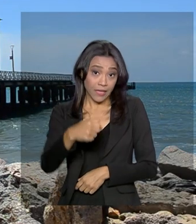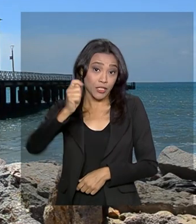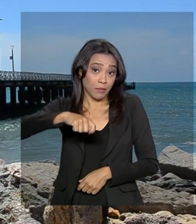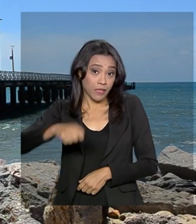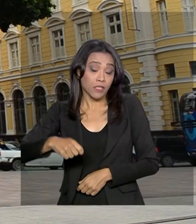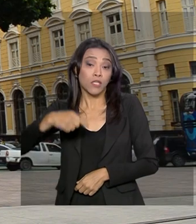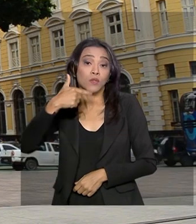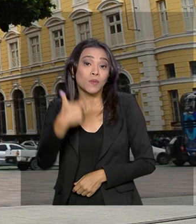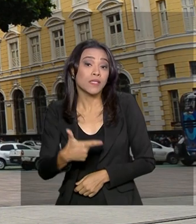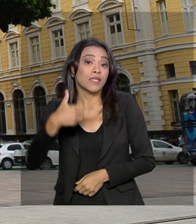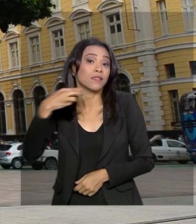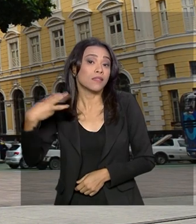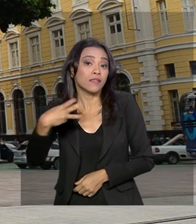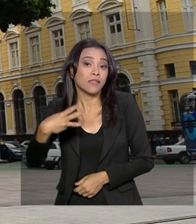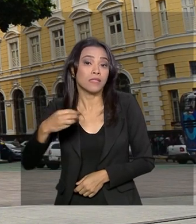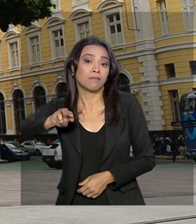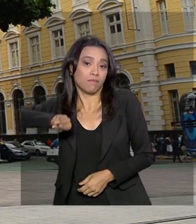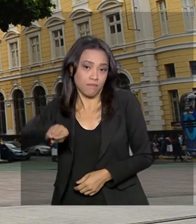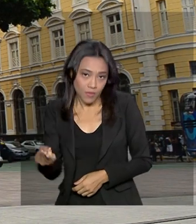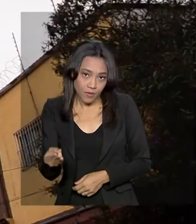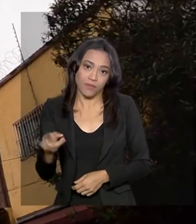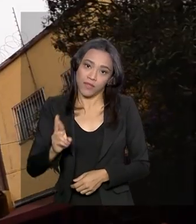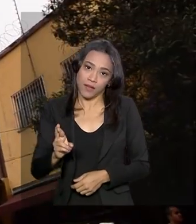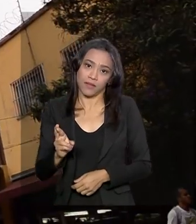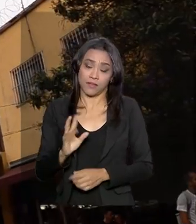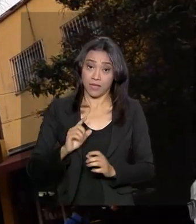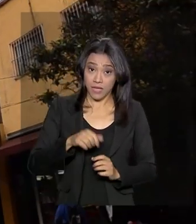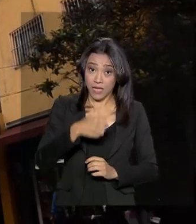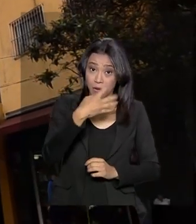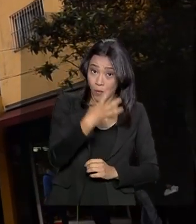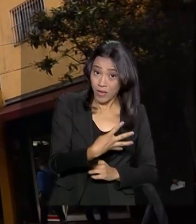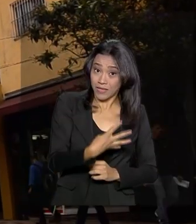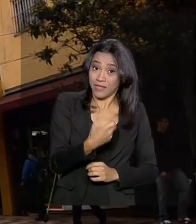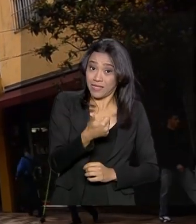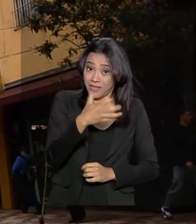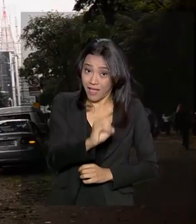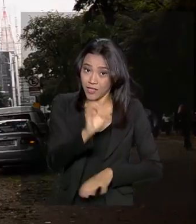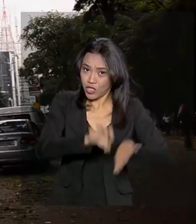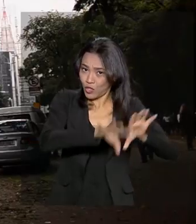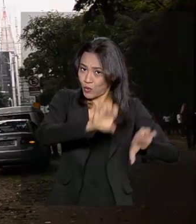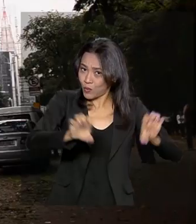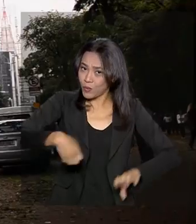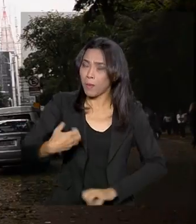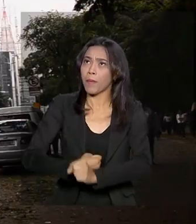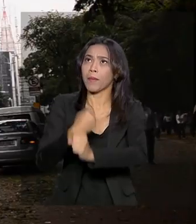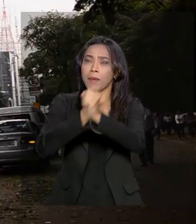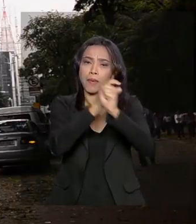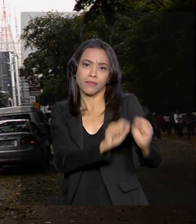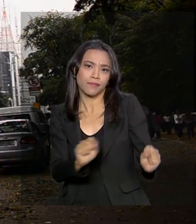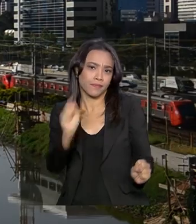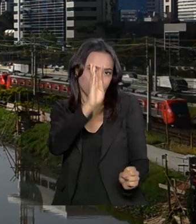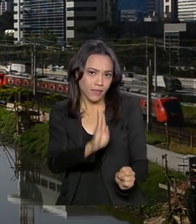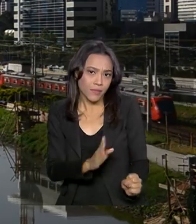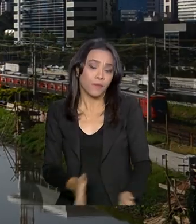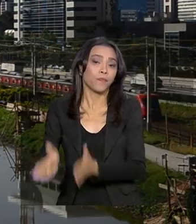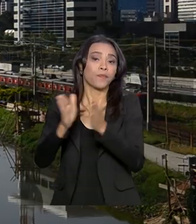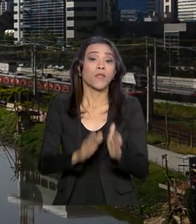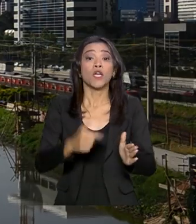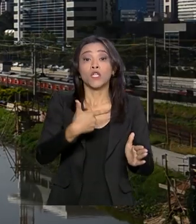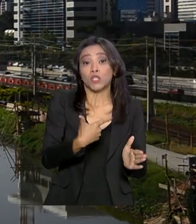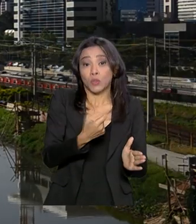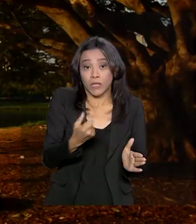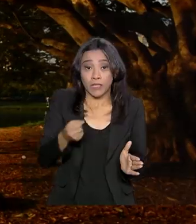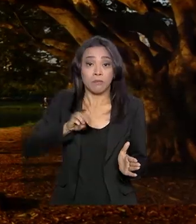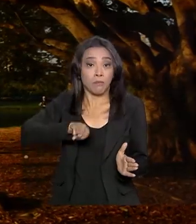233 milhões de reais em 410 obras de infraestrutura turística. Outros 200 milhões de reais